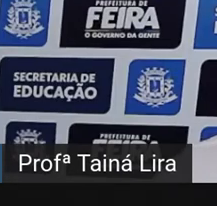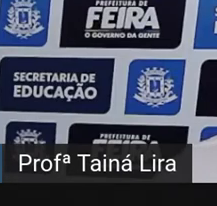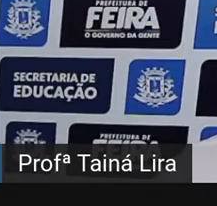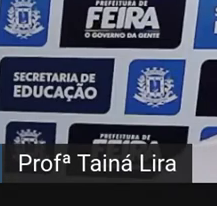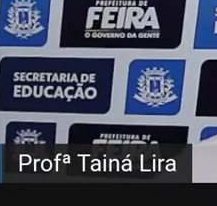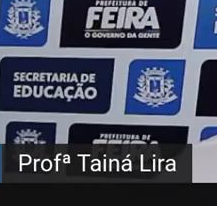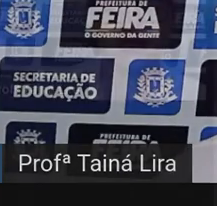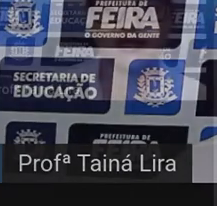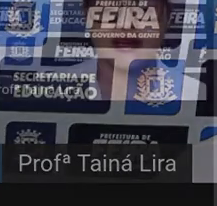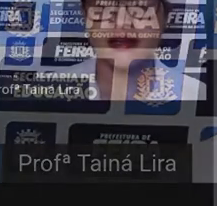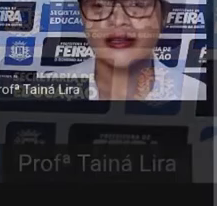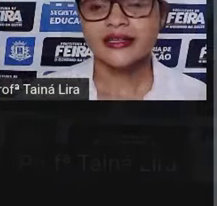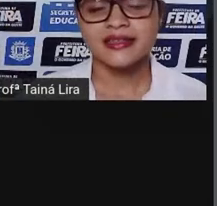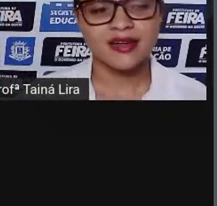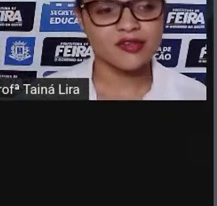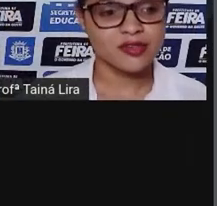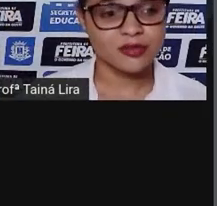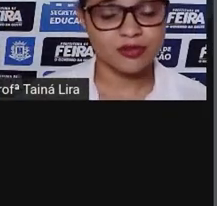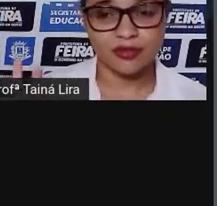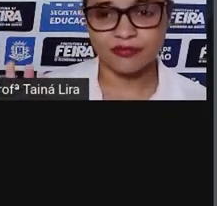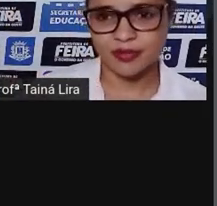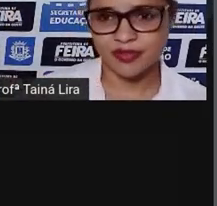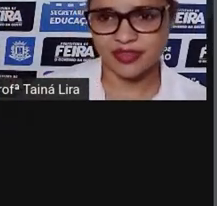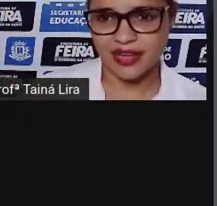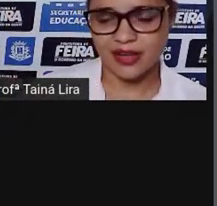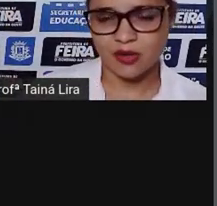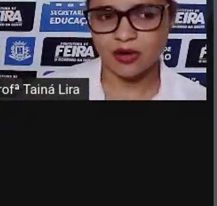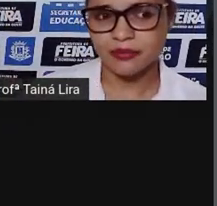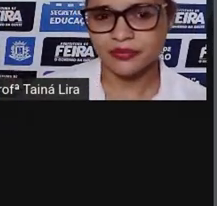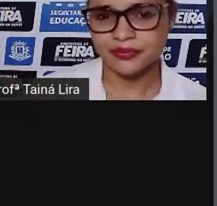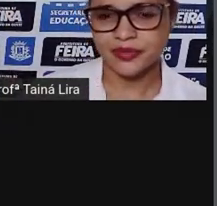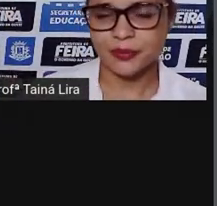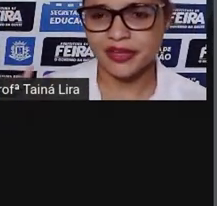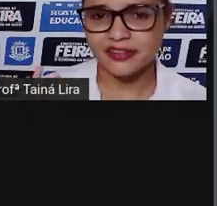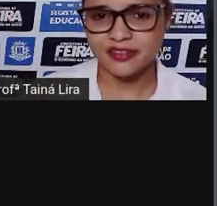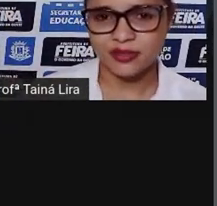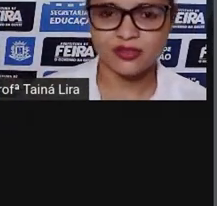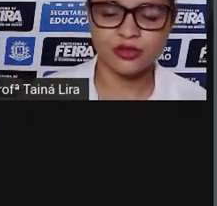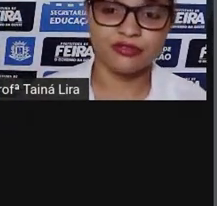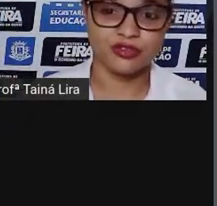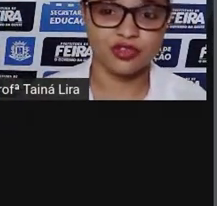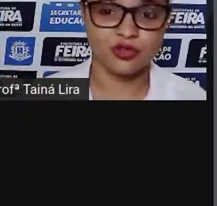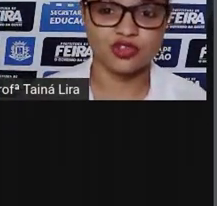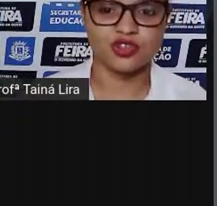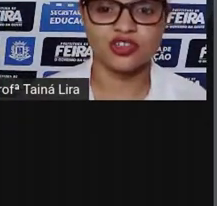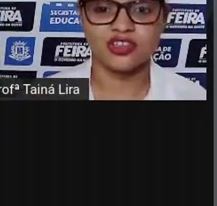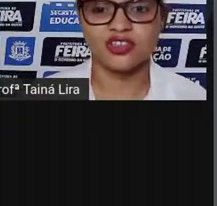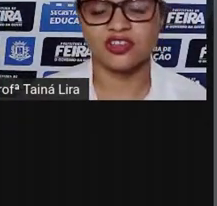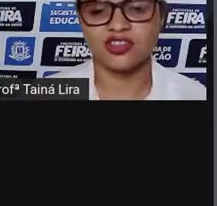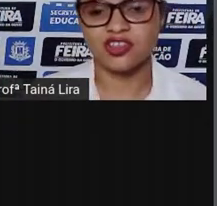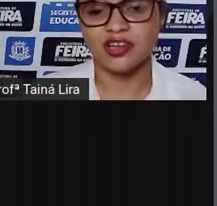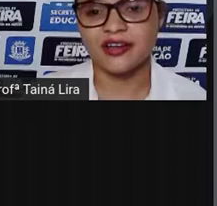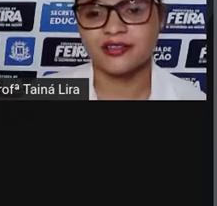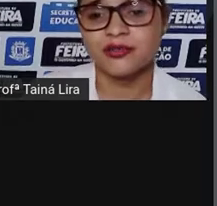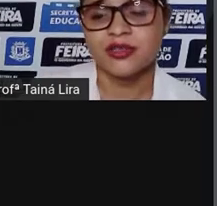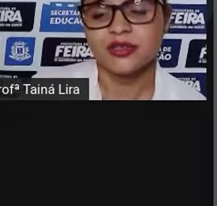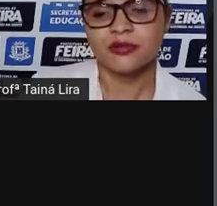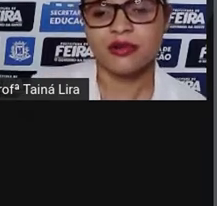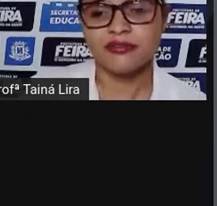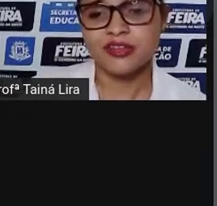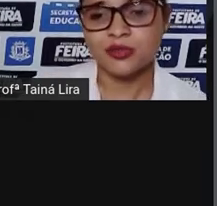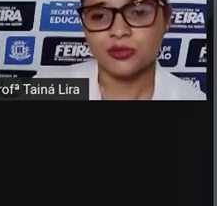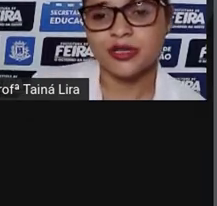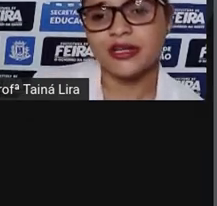livrinho, tá? Então, segundo ano, vamos lá, ó. Então, esse é o nosso livrinho de hoje. Hoje é dia de teatro,